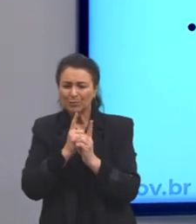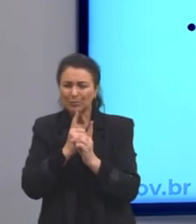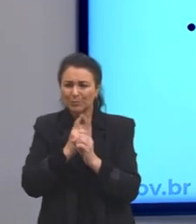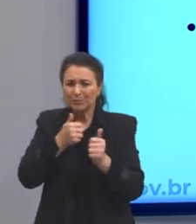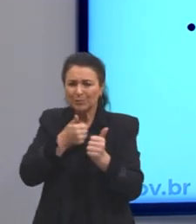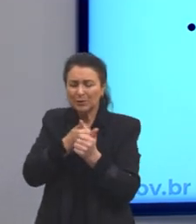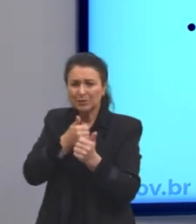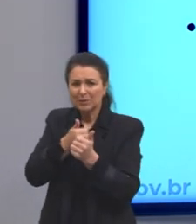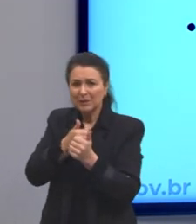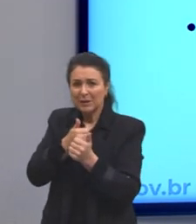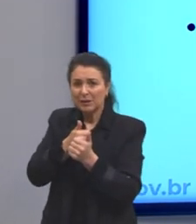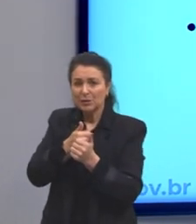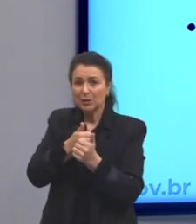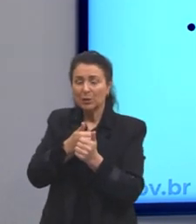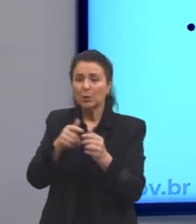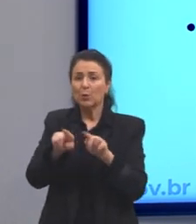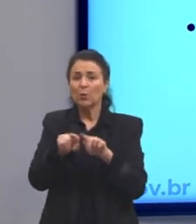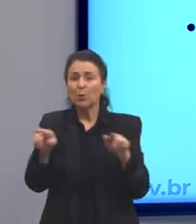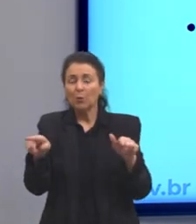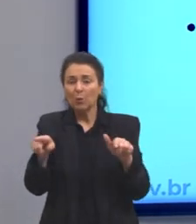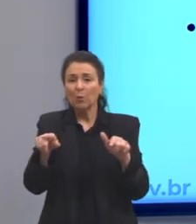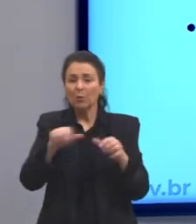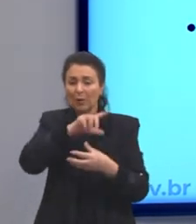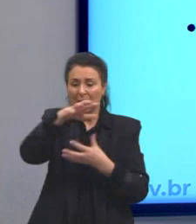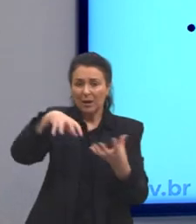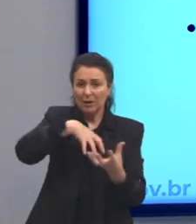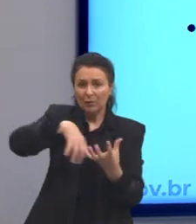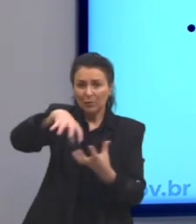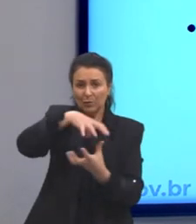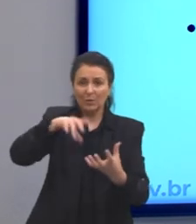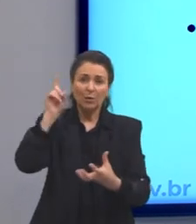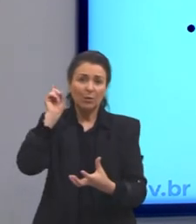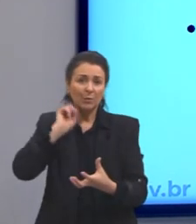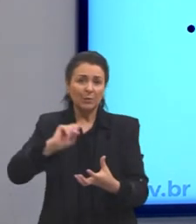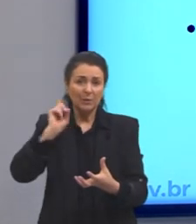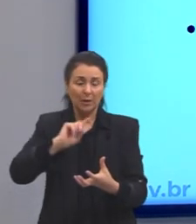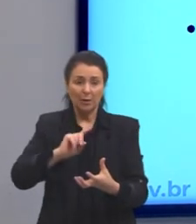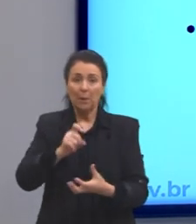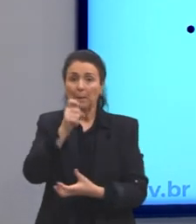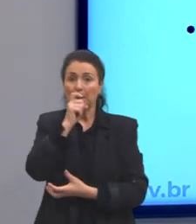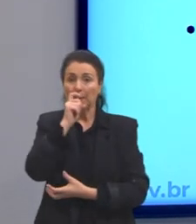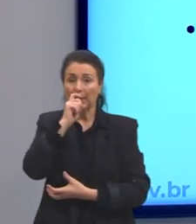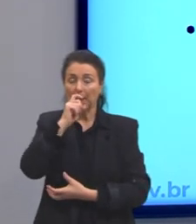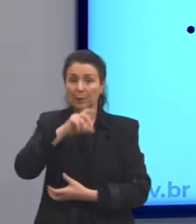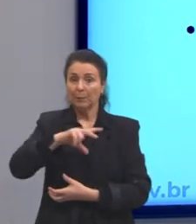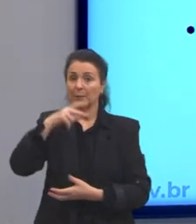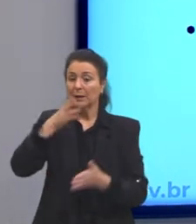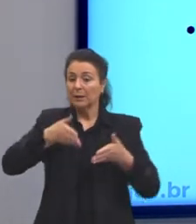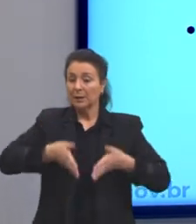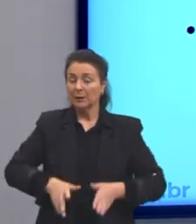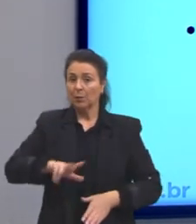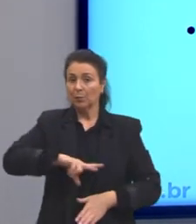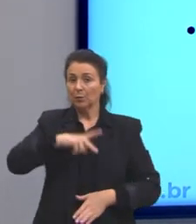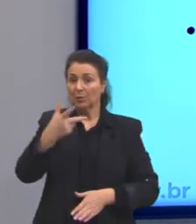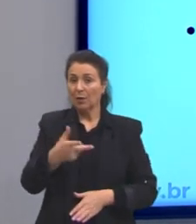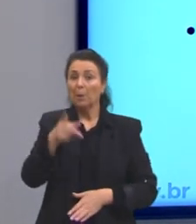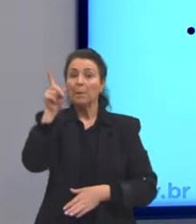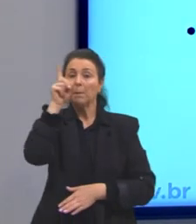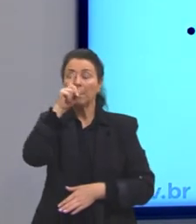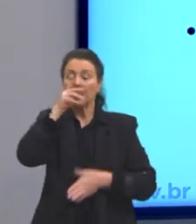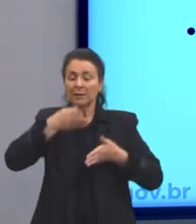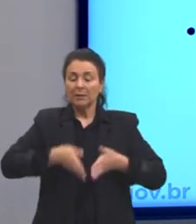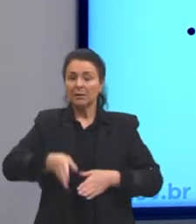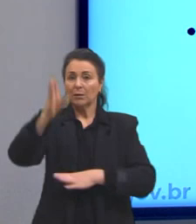Porto, lá em Portugal. Ele é filho de uma mãe portuguesa, de um pai brasileiro e vive parte da vida no Brasil.